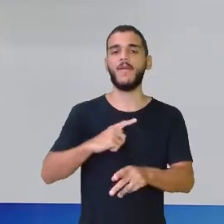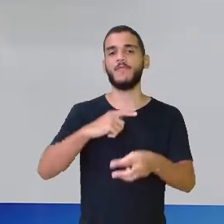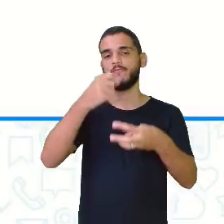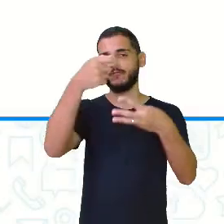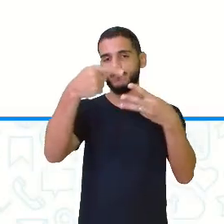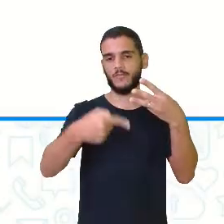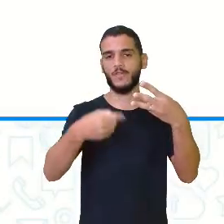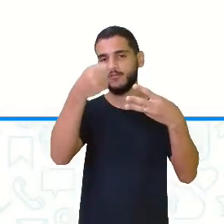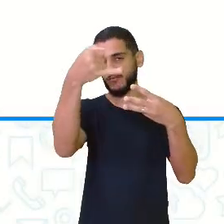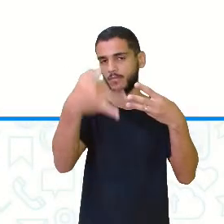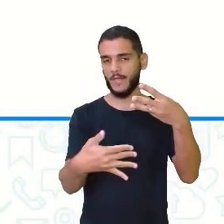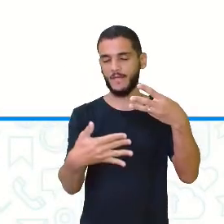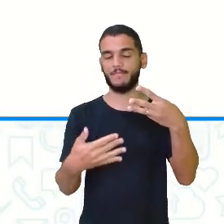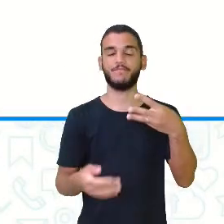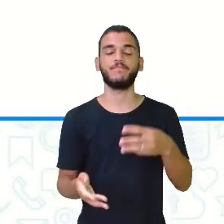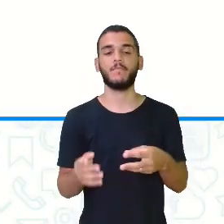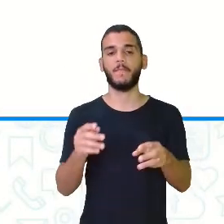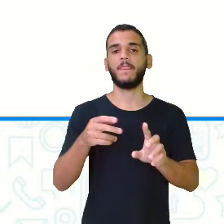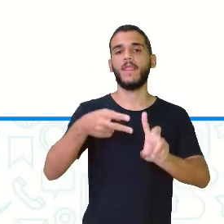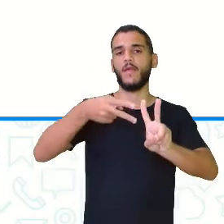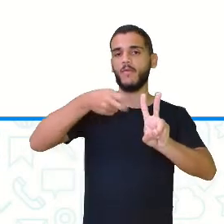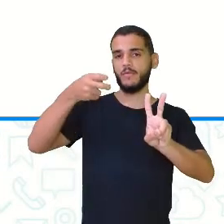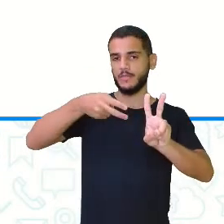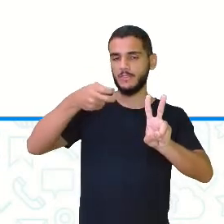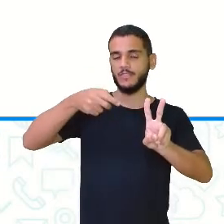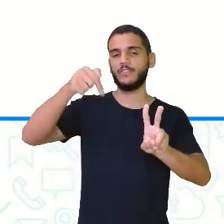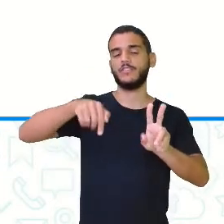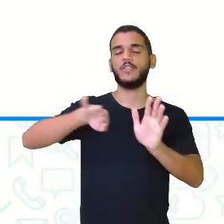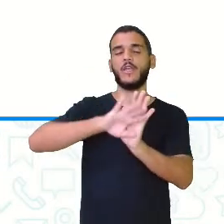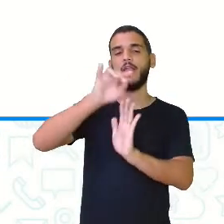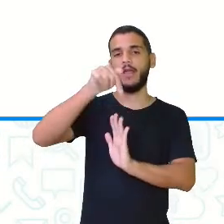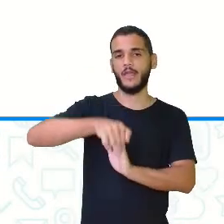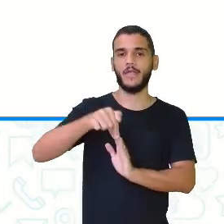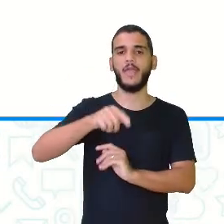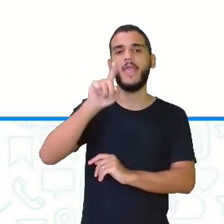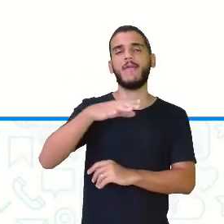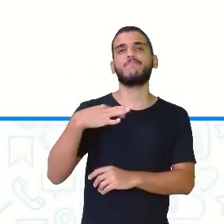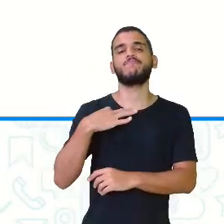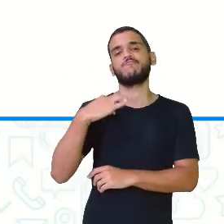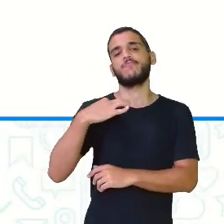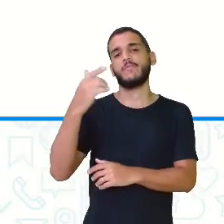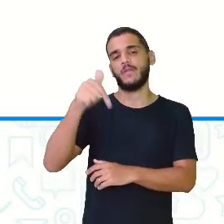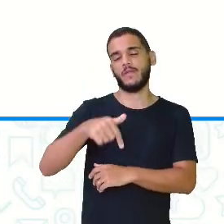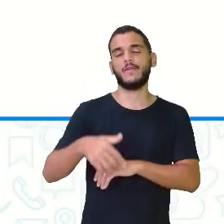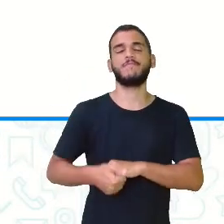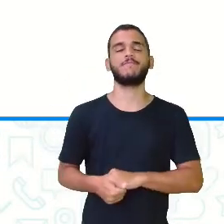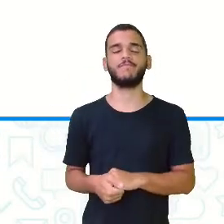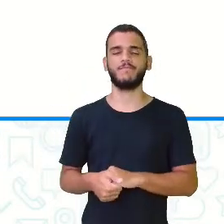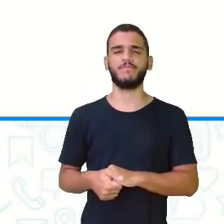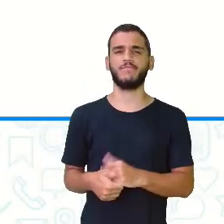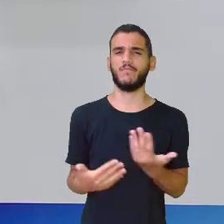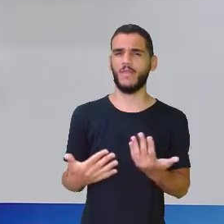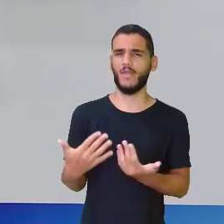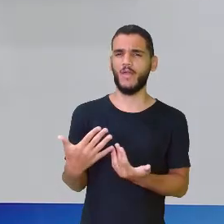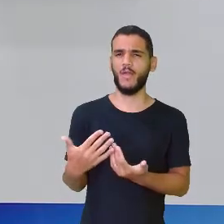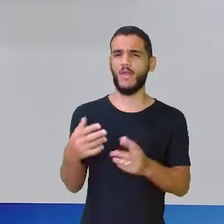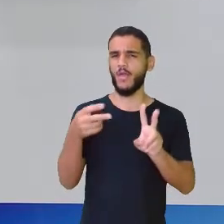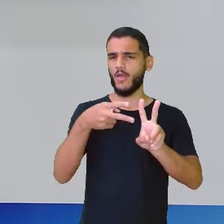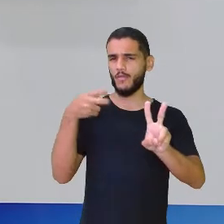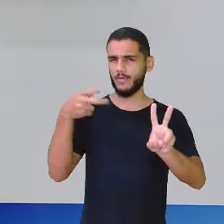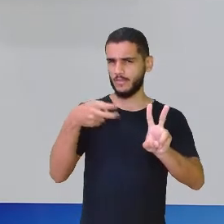Quando os indígenas vieram para cá, eles vieram de forma voluntária. E os indígenas vieram para cá.